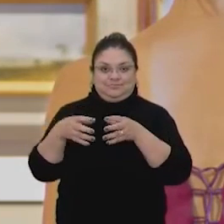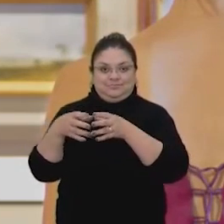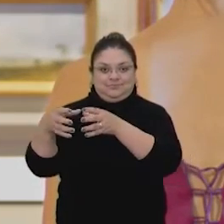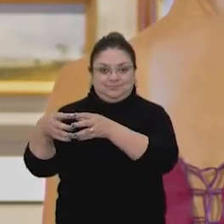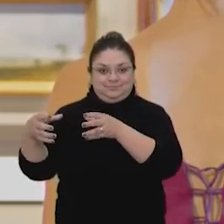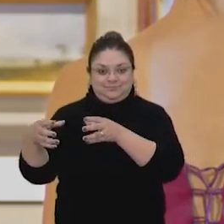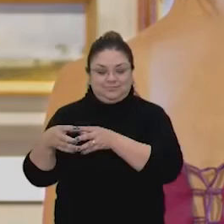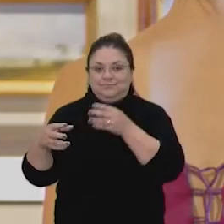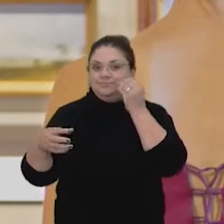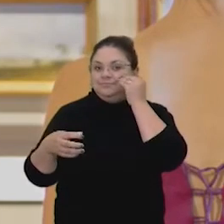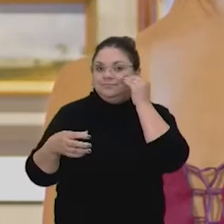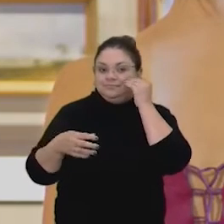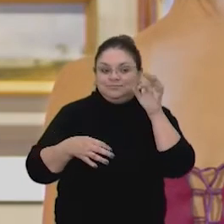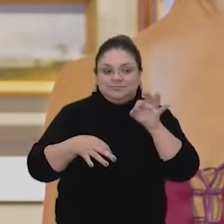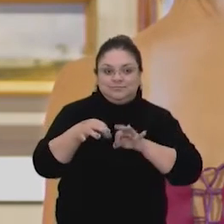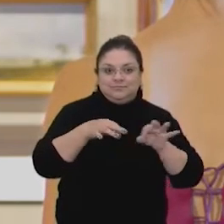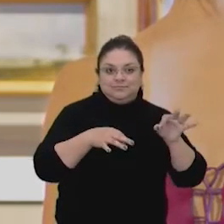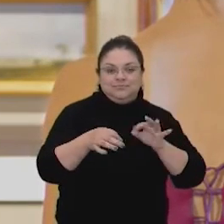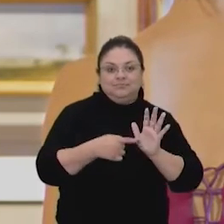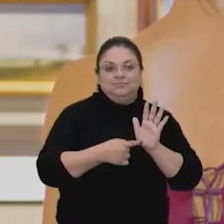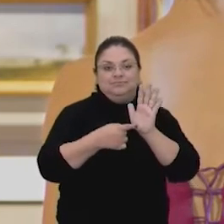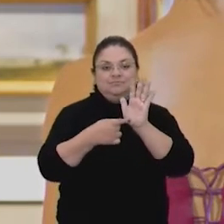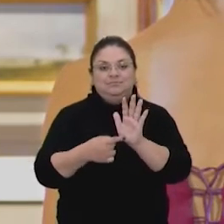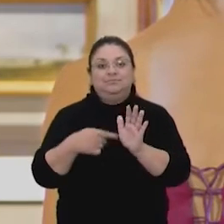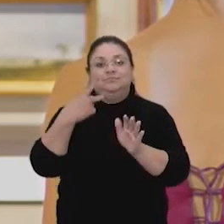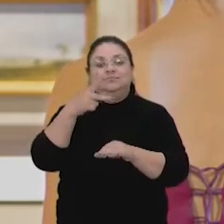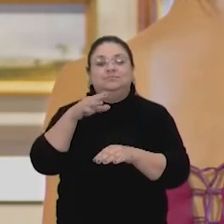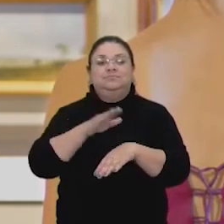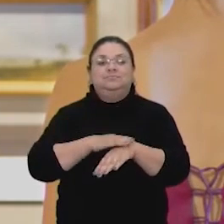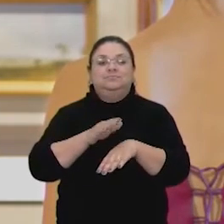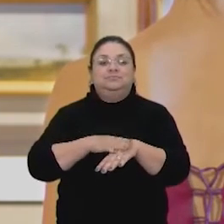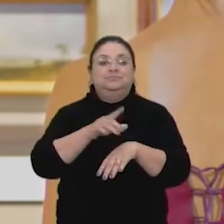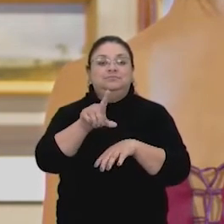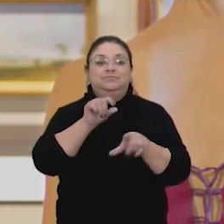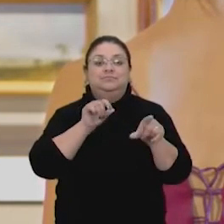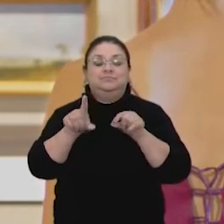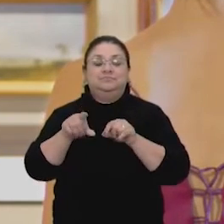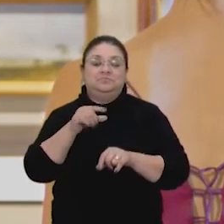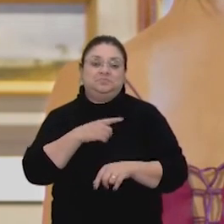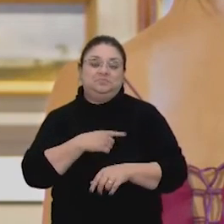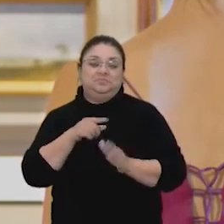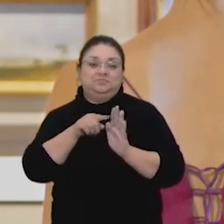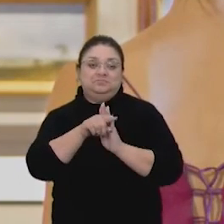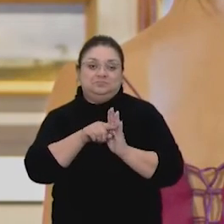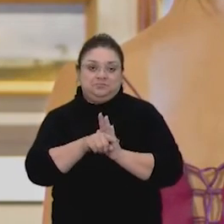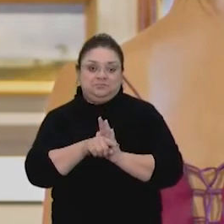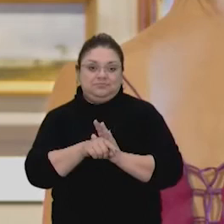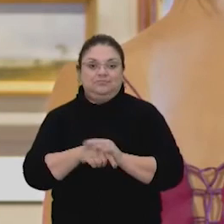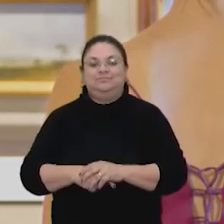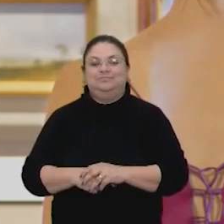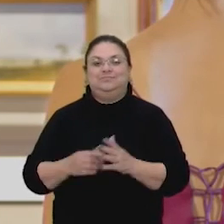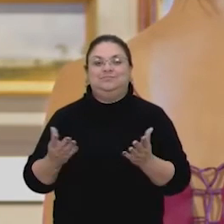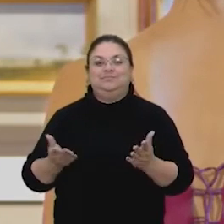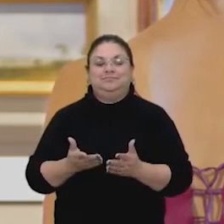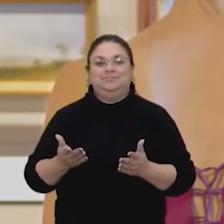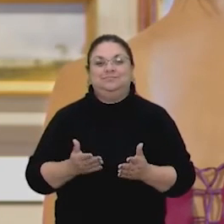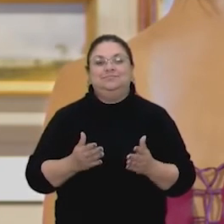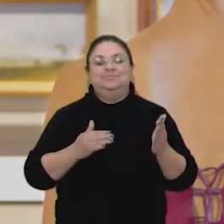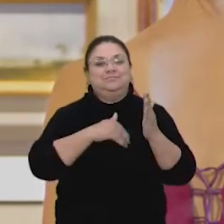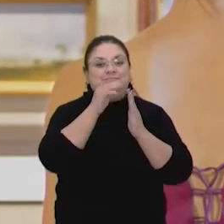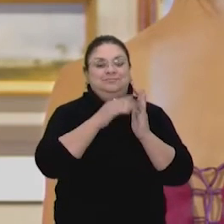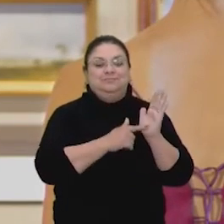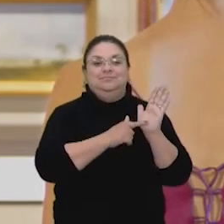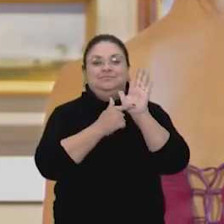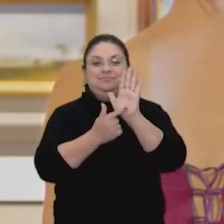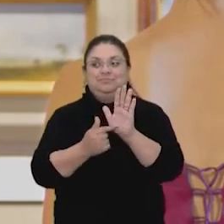separarem uma obra de arte mesmo, da sua preferência, para a gente poder fazer essa análise. Hoje eu separei uma obra de arte para fazer essa análise junto